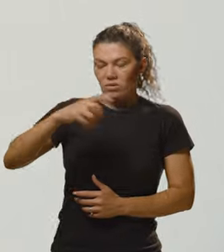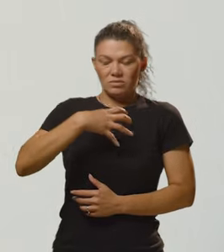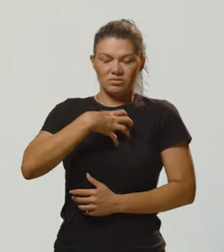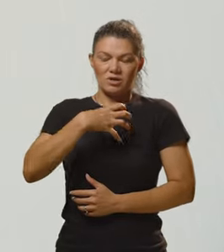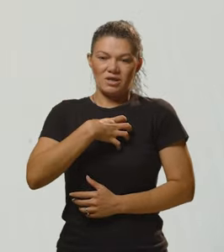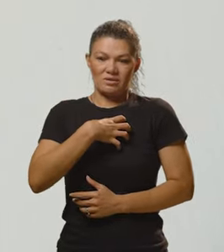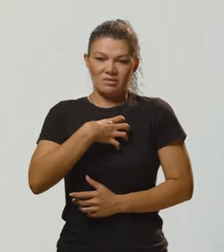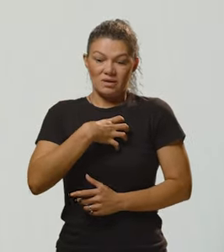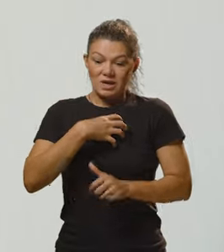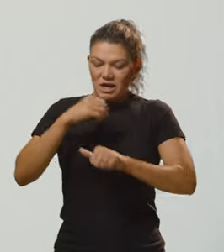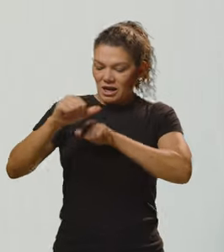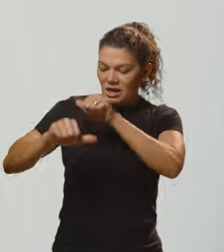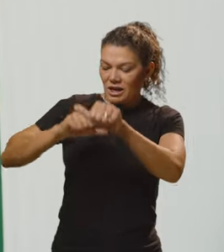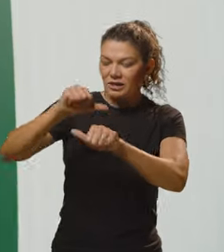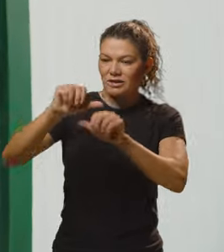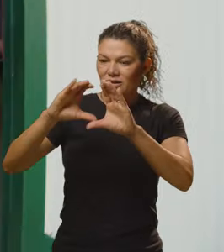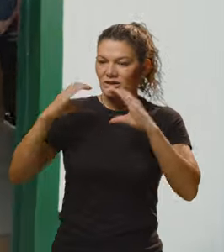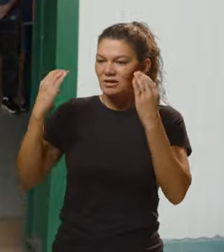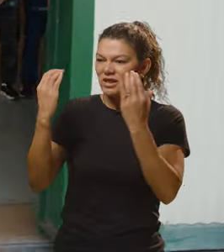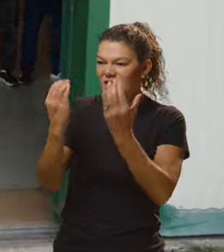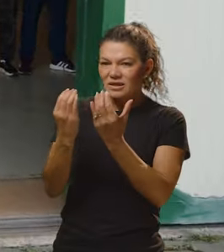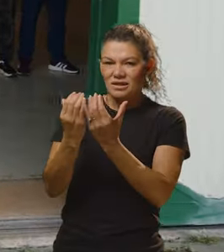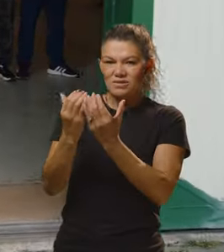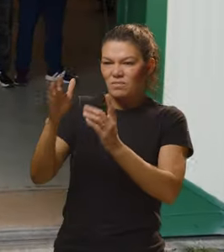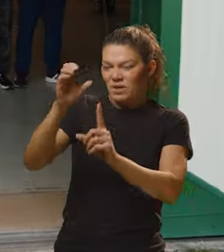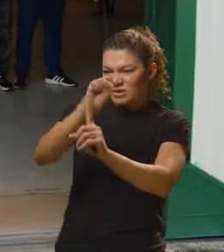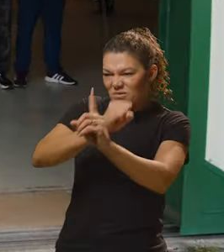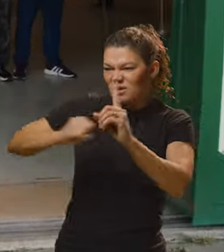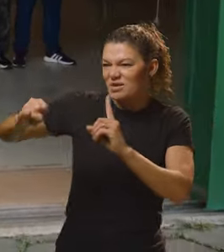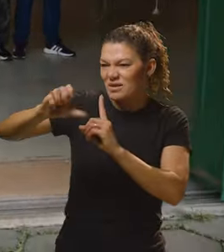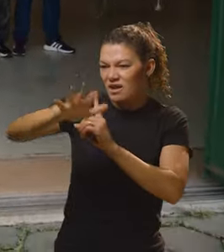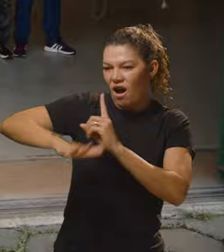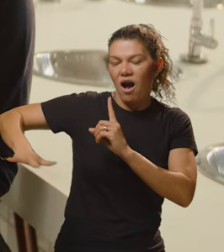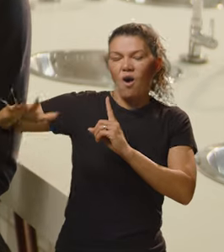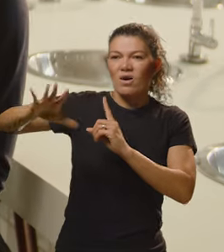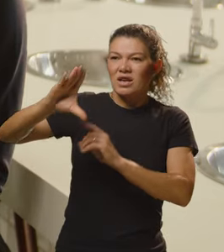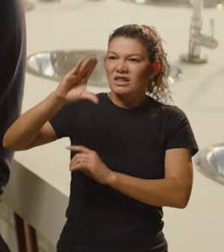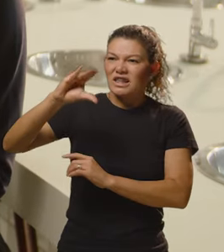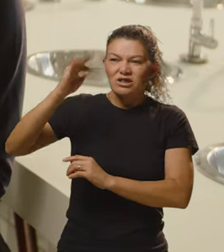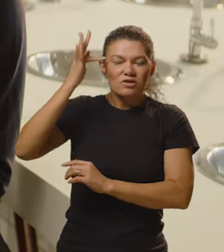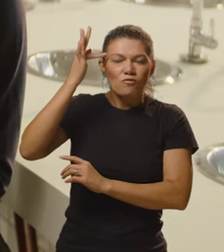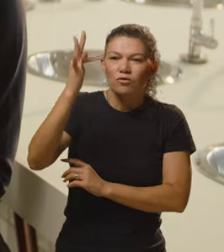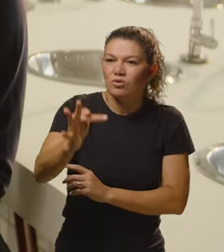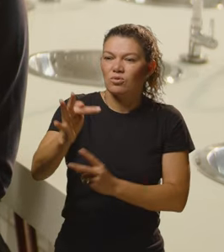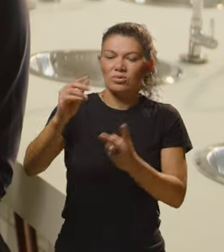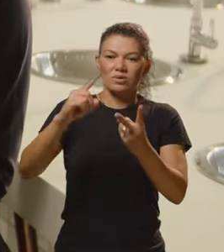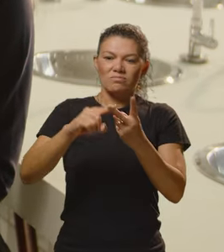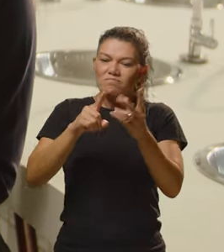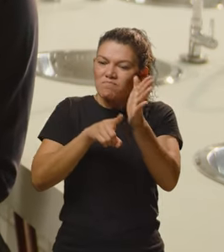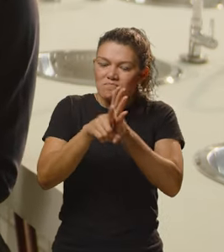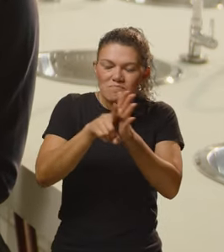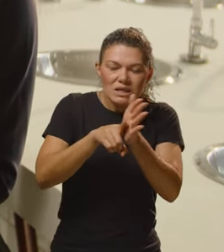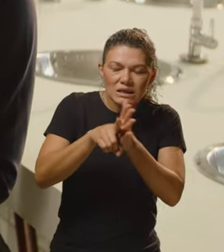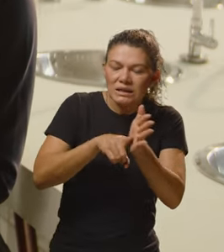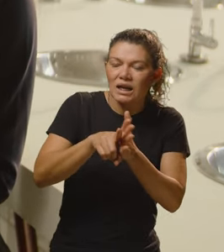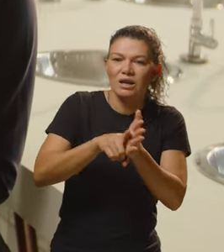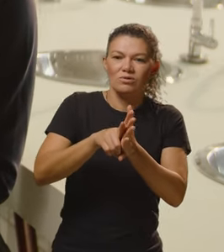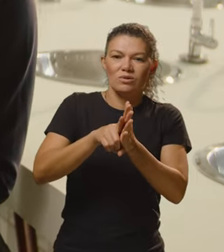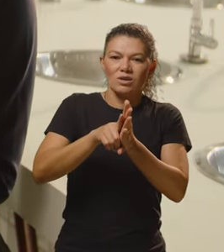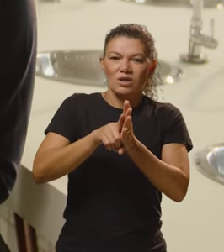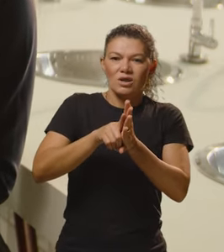é outra forma. E a transformação da comunidade como um todo, vão ser cientistas amanhã, serão